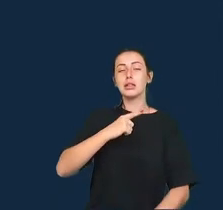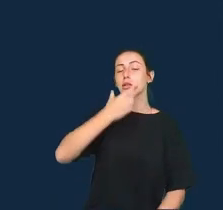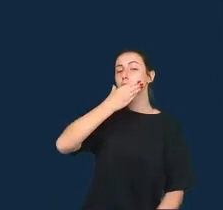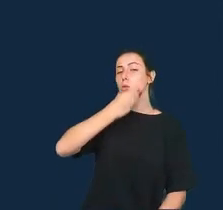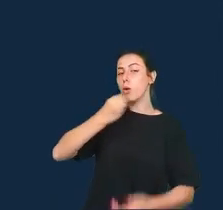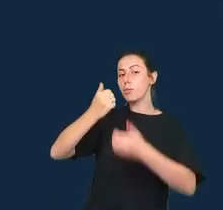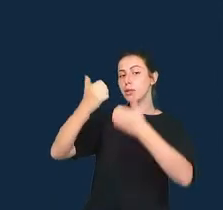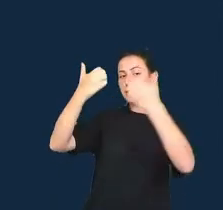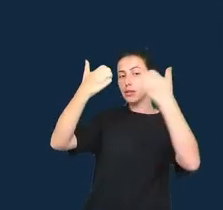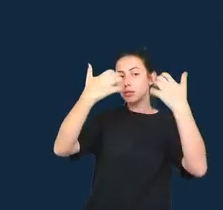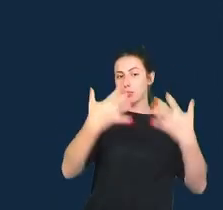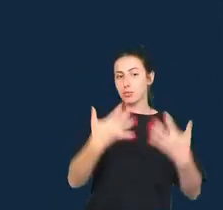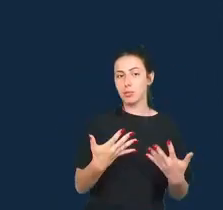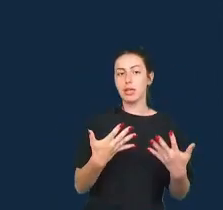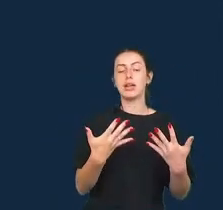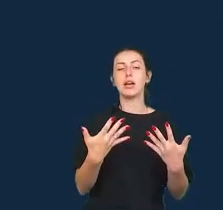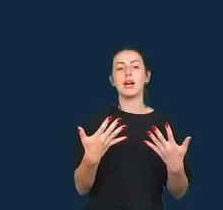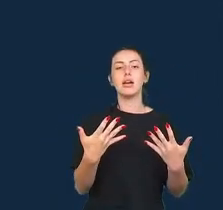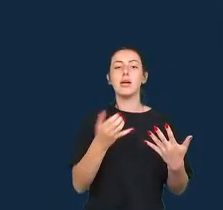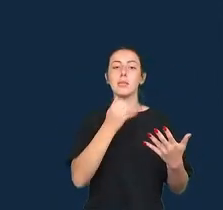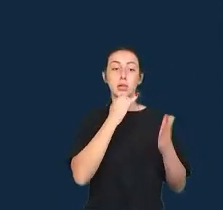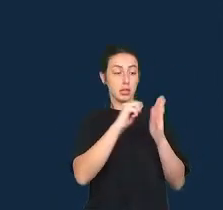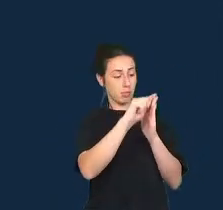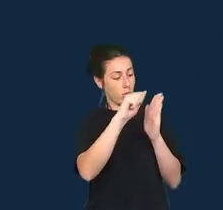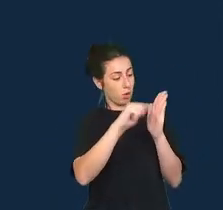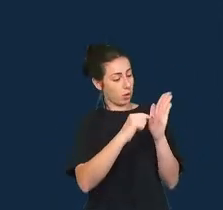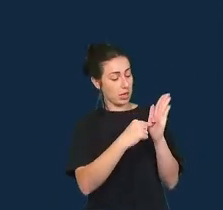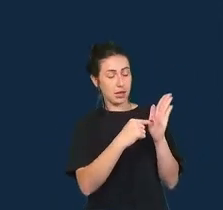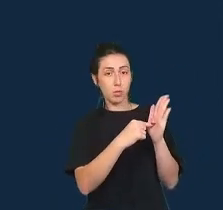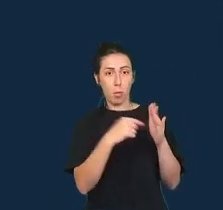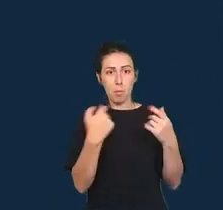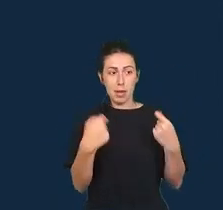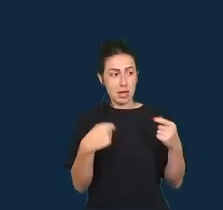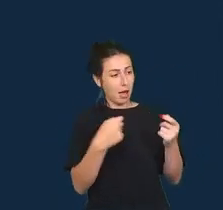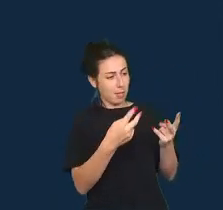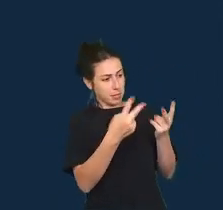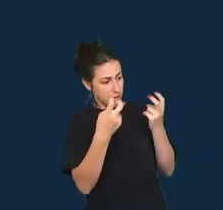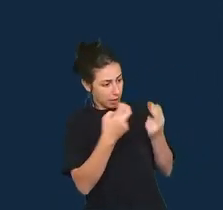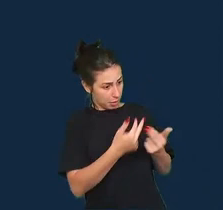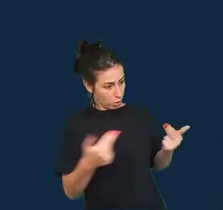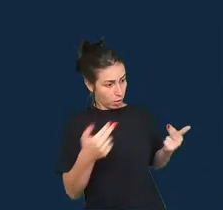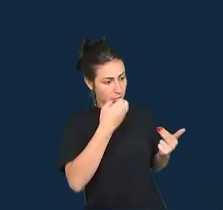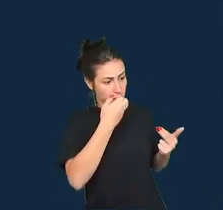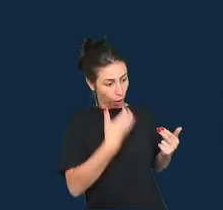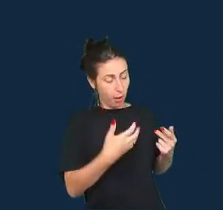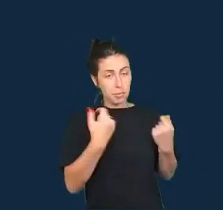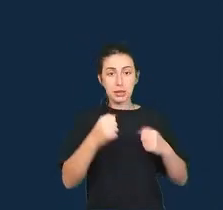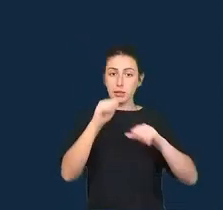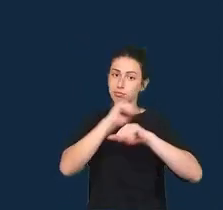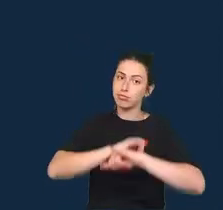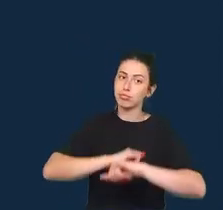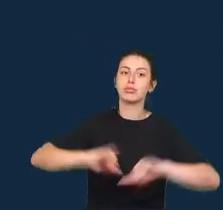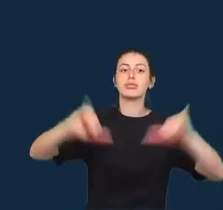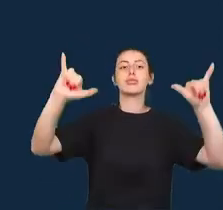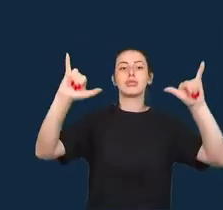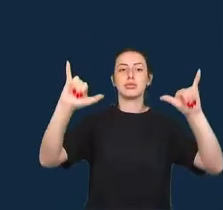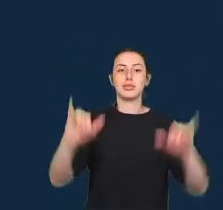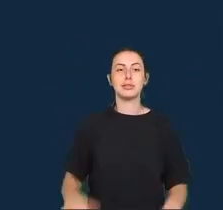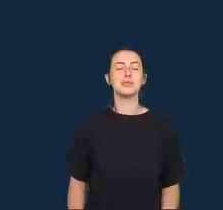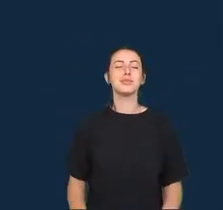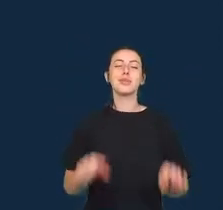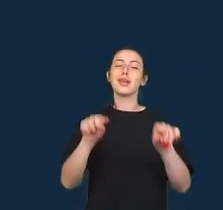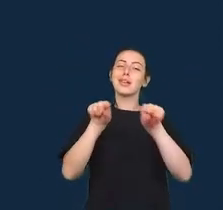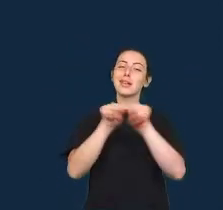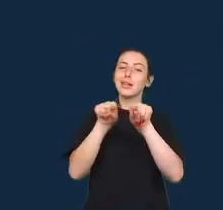algoritmo se torna merecedor de notícia e o que ele faz também é discutir a variedade